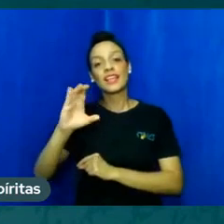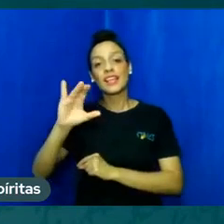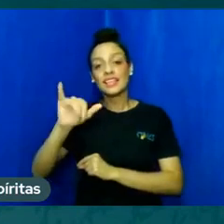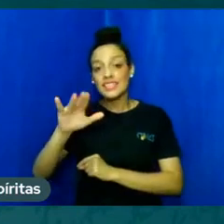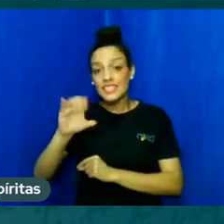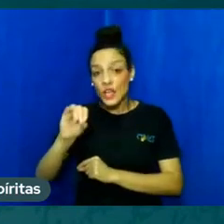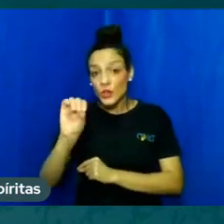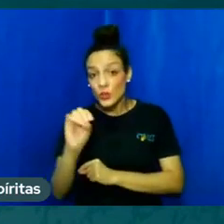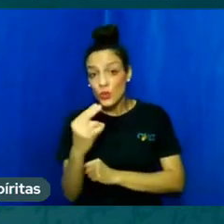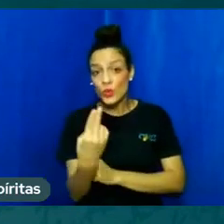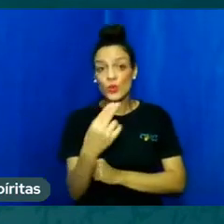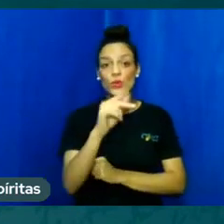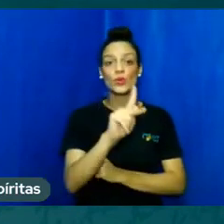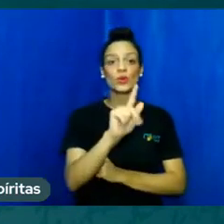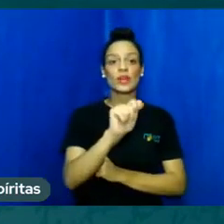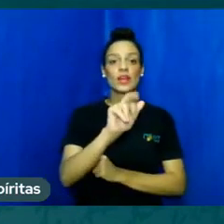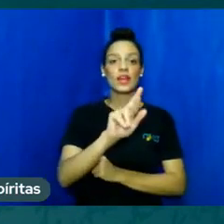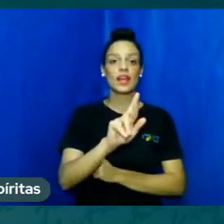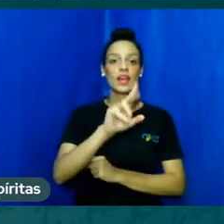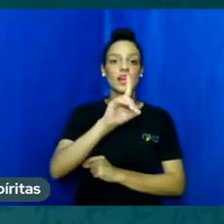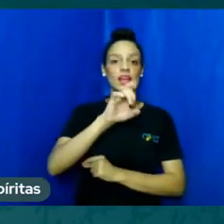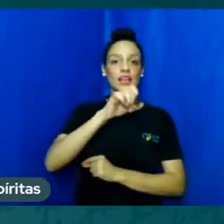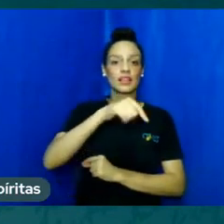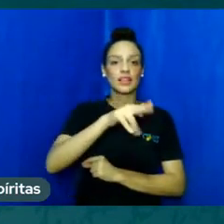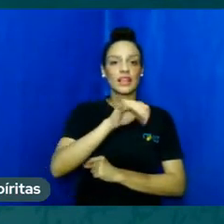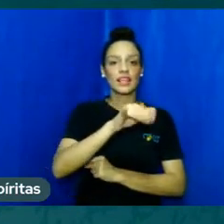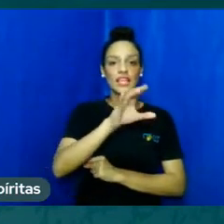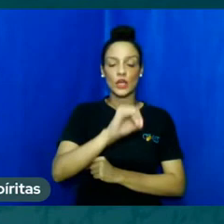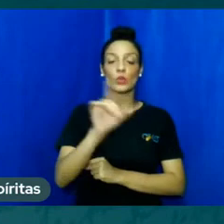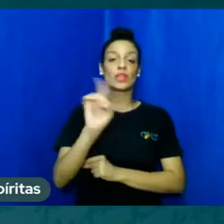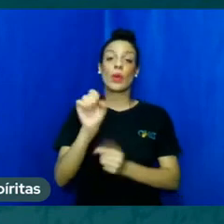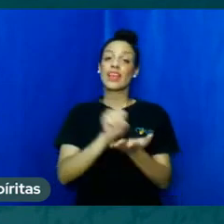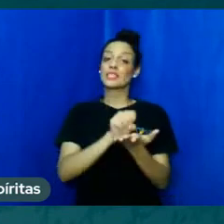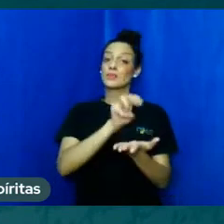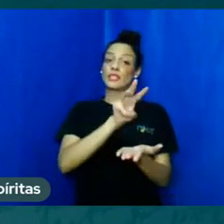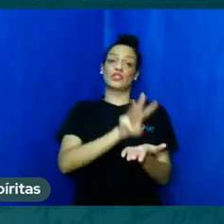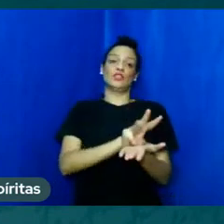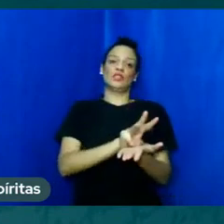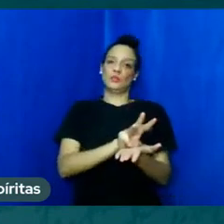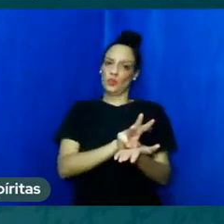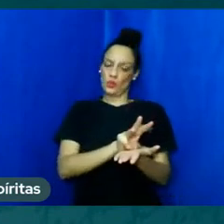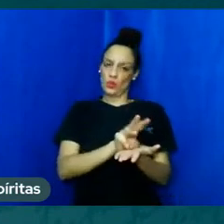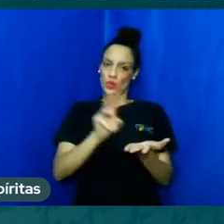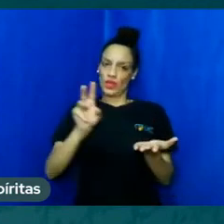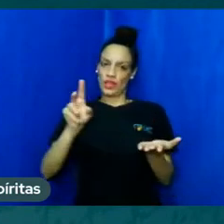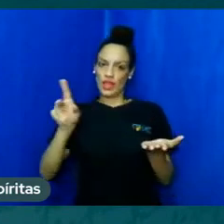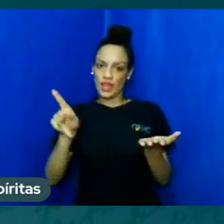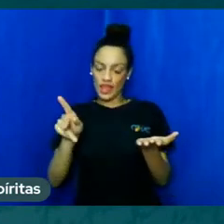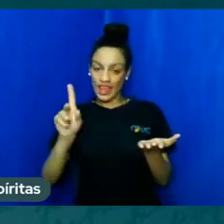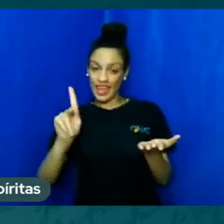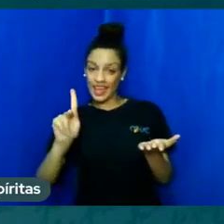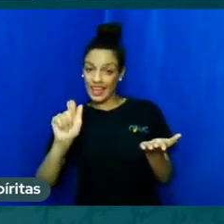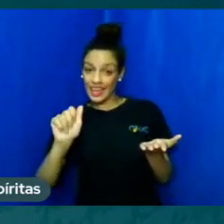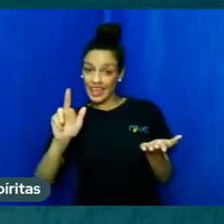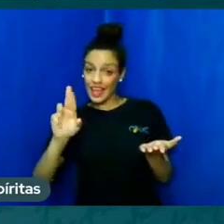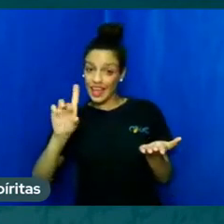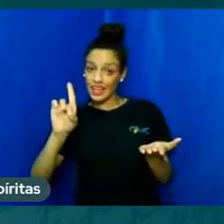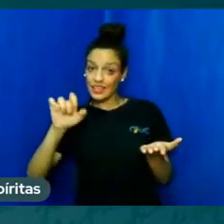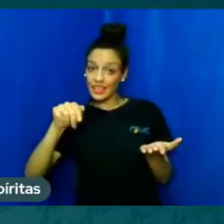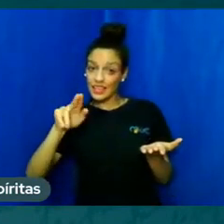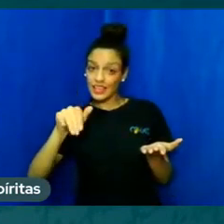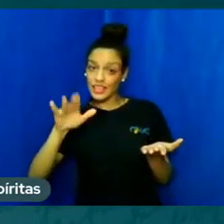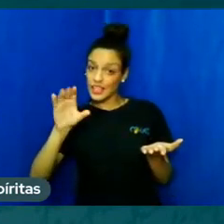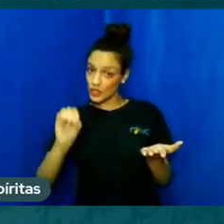também espiritismo kardeciano a não ser que nós queiramos nos referir ao método que kardec adota aí se falamos